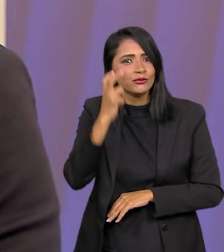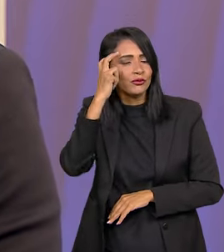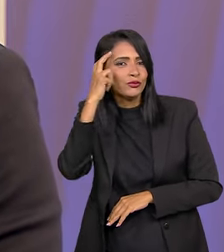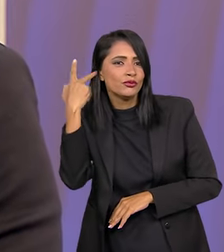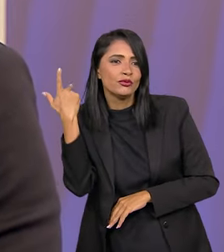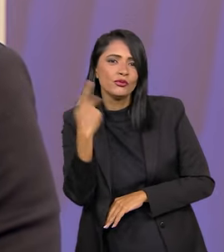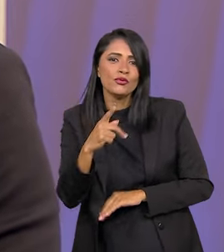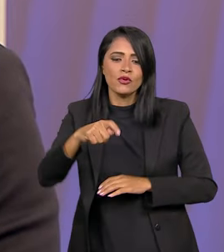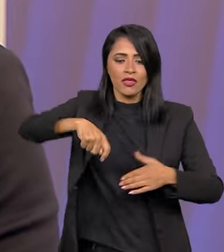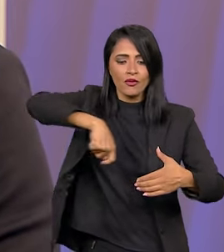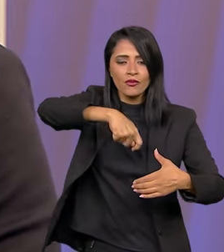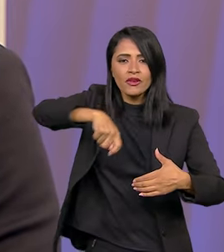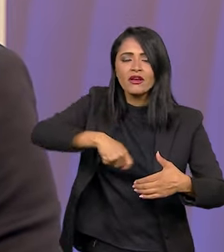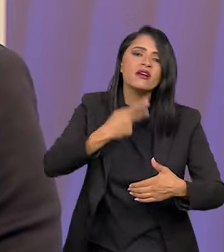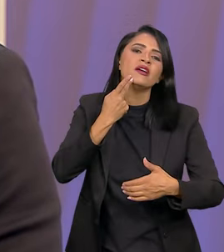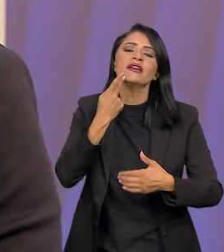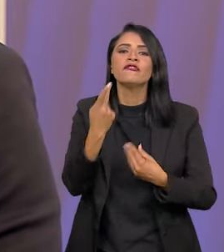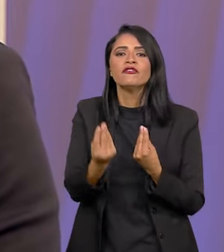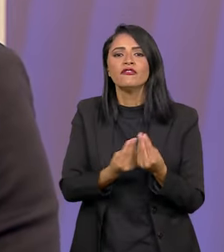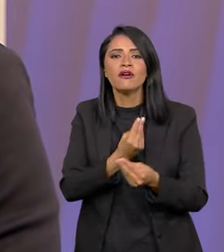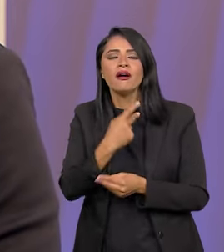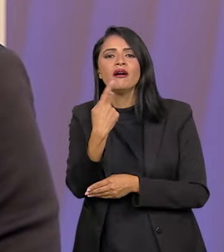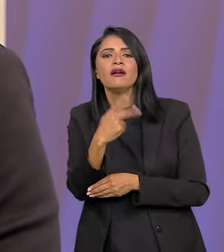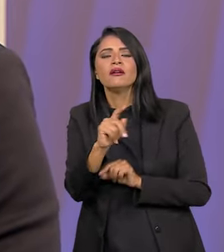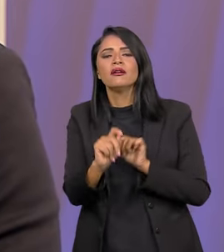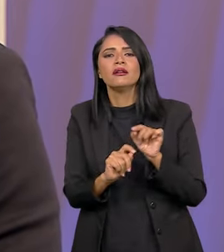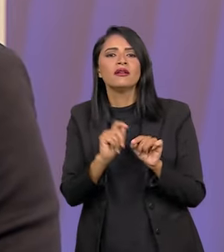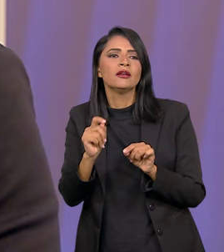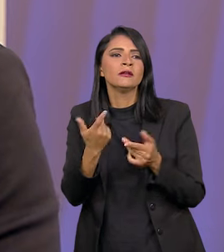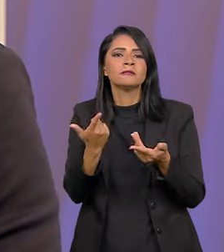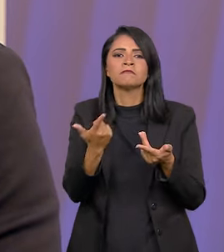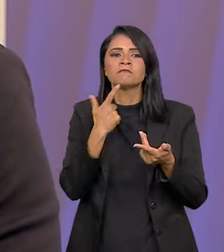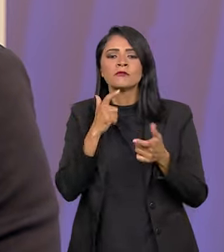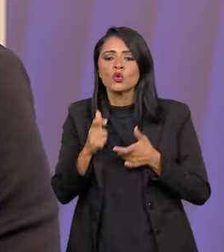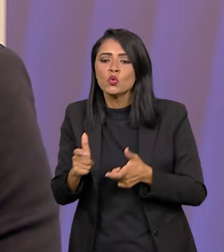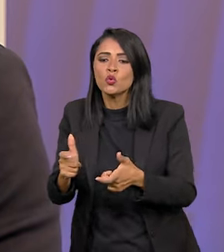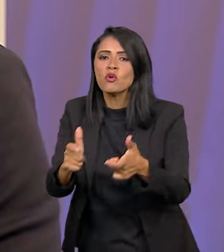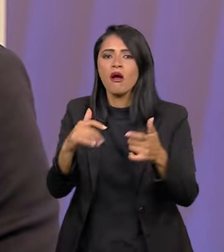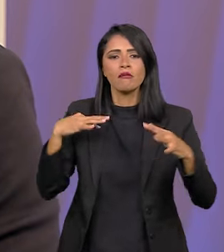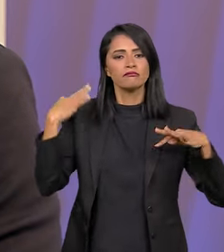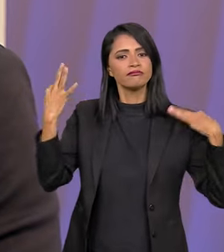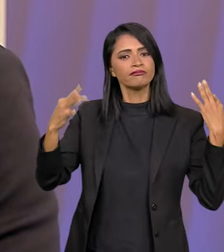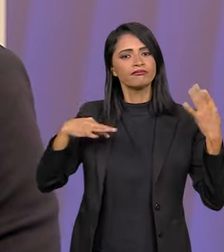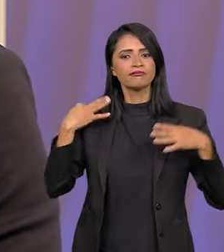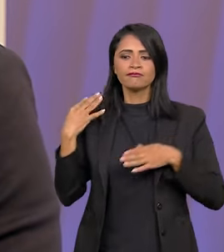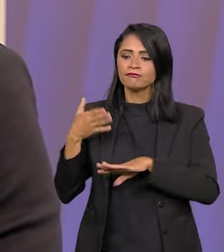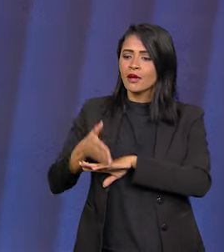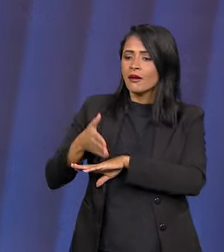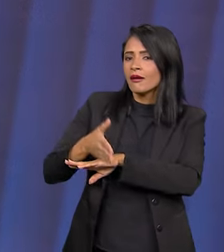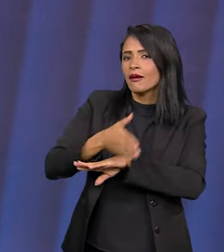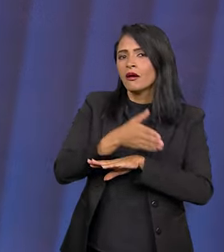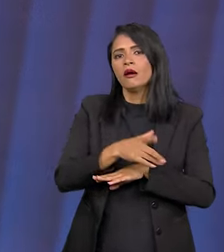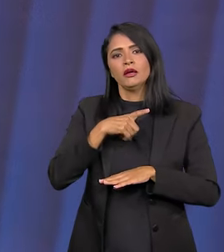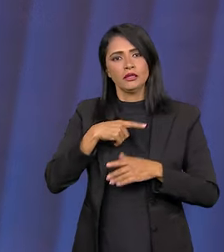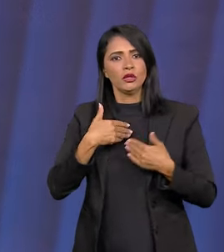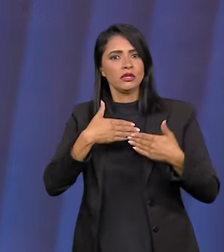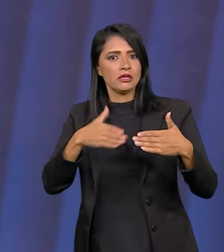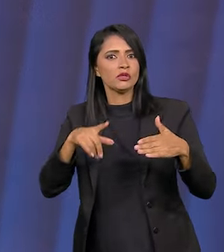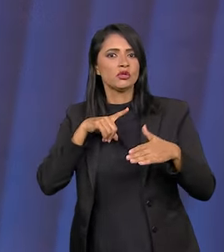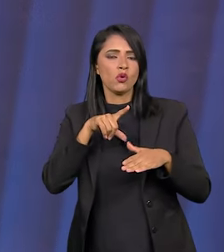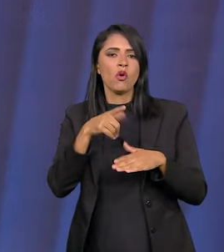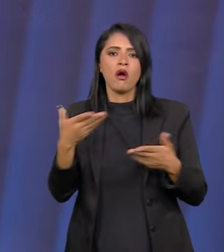sua cultura, fale da sua culinária, que fale dos seus pontos turísticos. Então, a gente